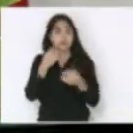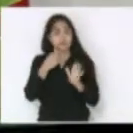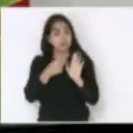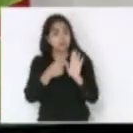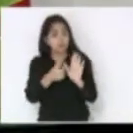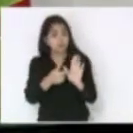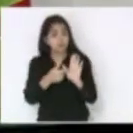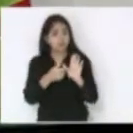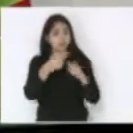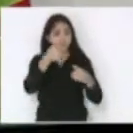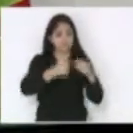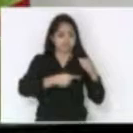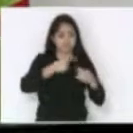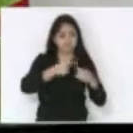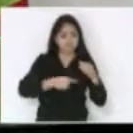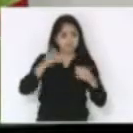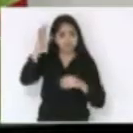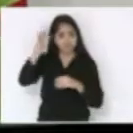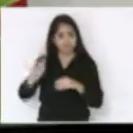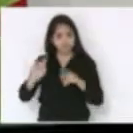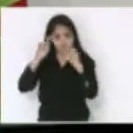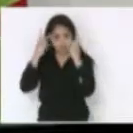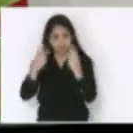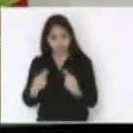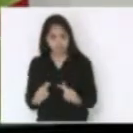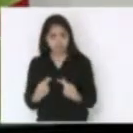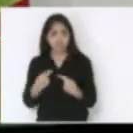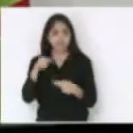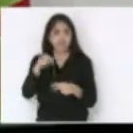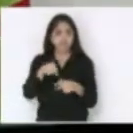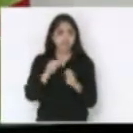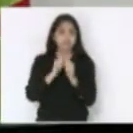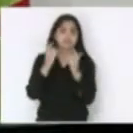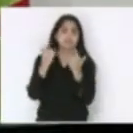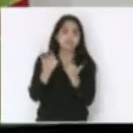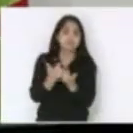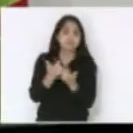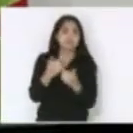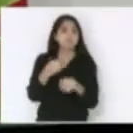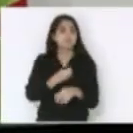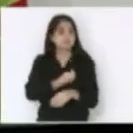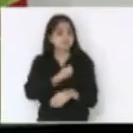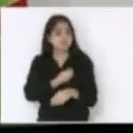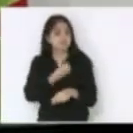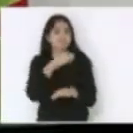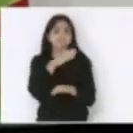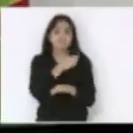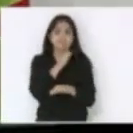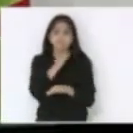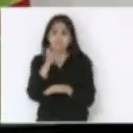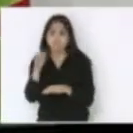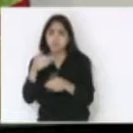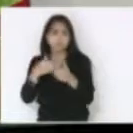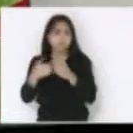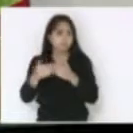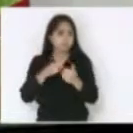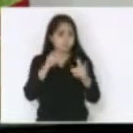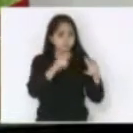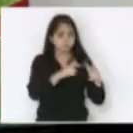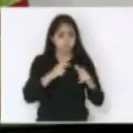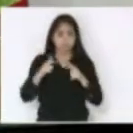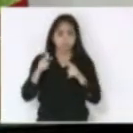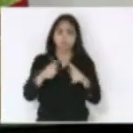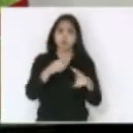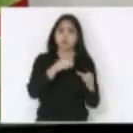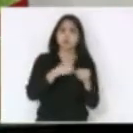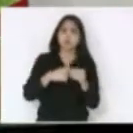direitos humanos esta casa esse parlamento os nossos mandatos estão presentes seja nas regiões mais distantes as questões mais